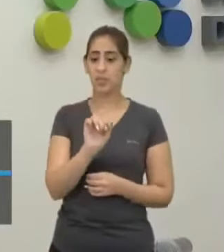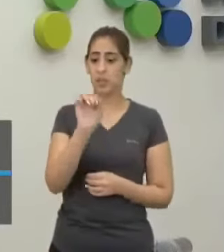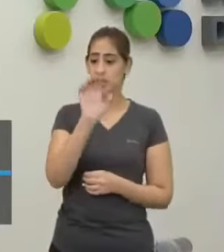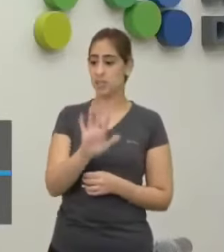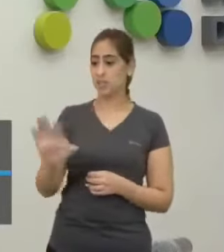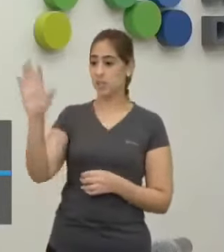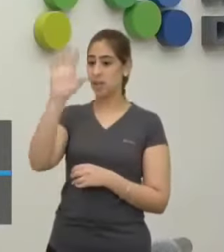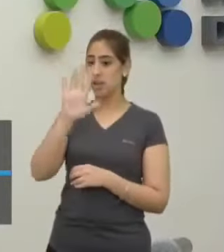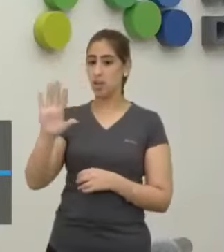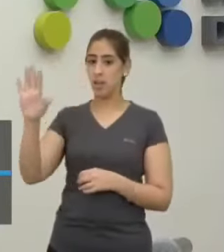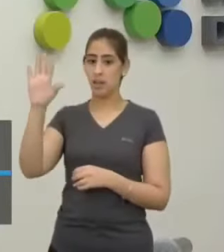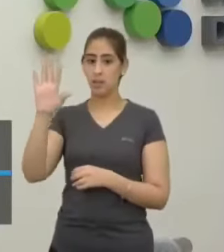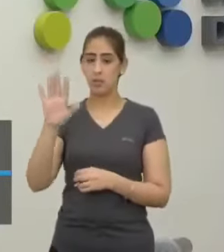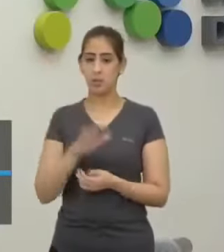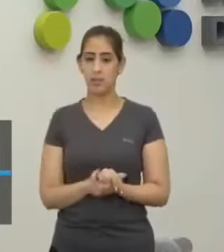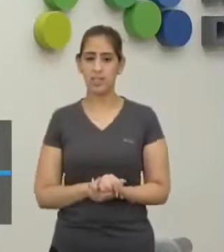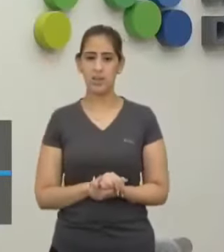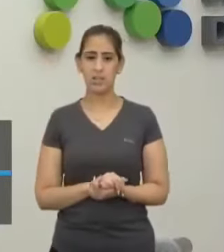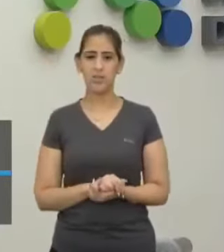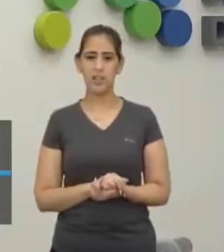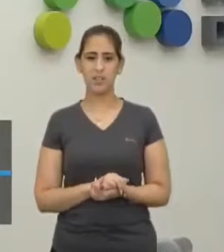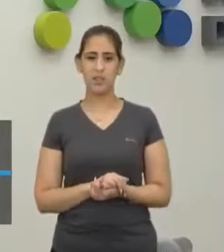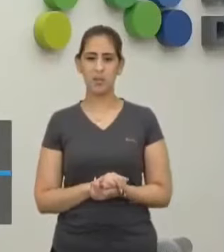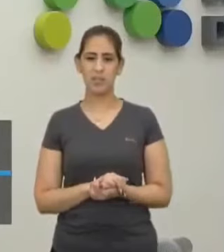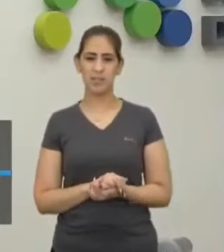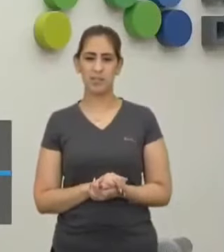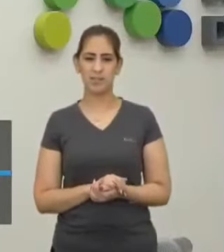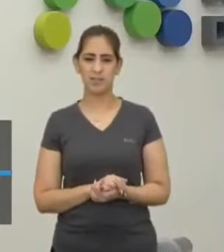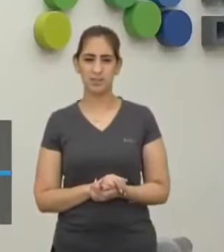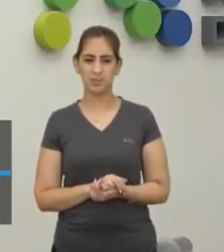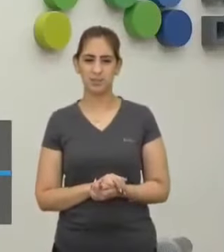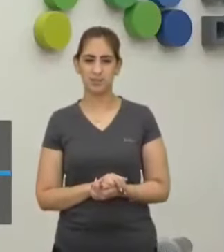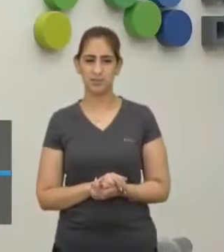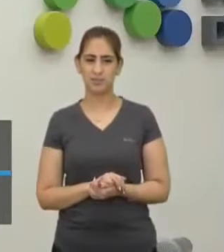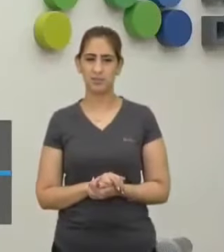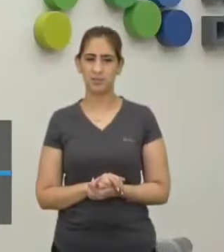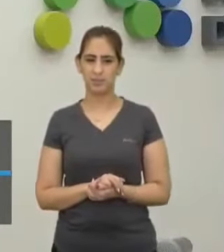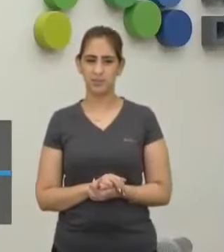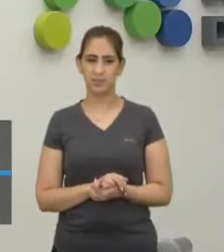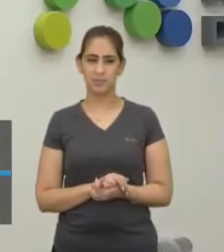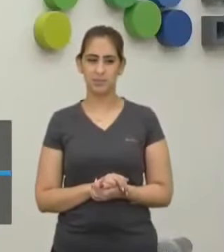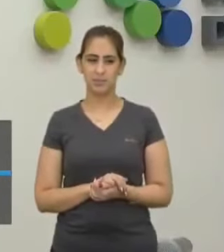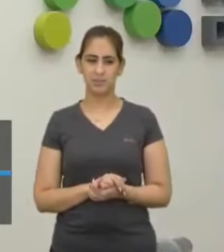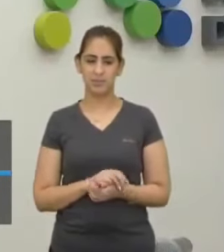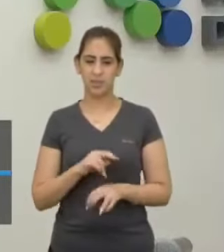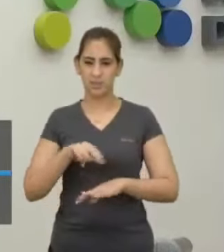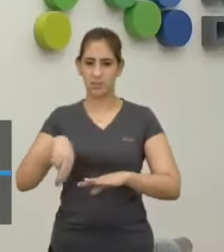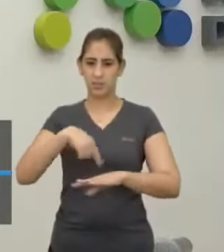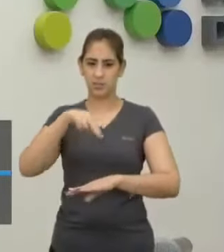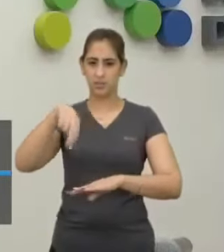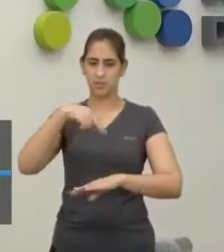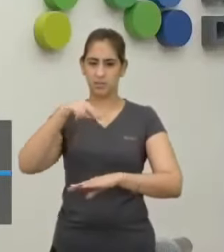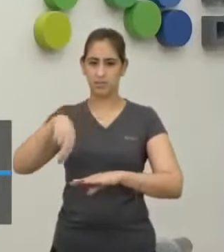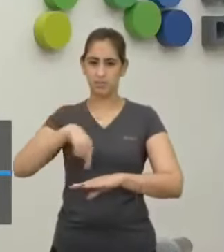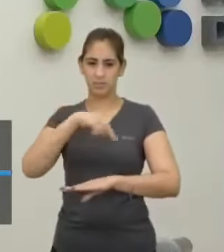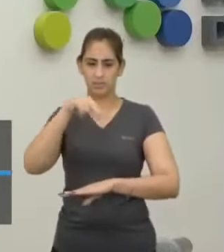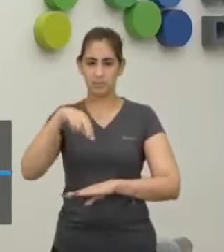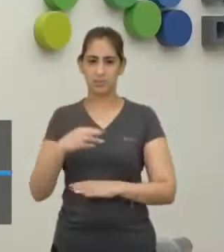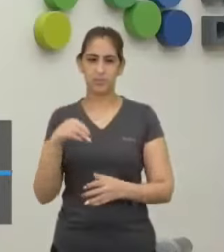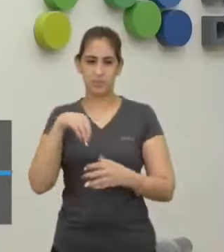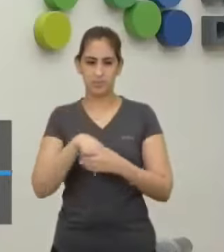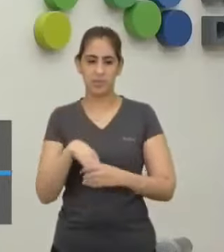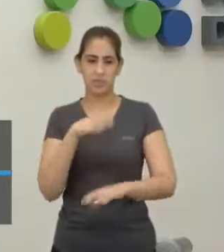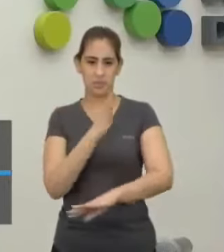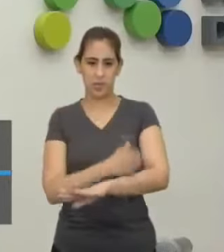Nacional Moderno E ele surge com a centralização dos feudos Num fenômeno da transição da Idade Média